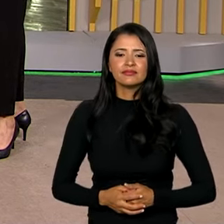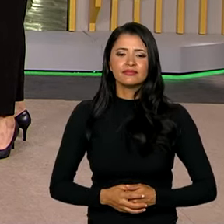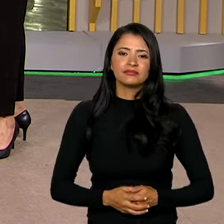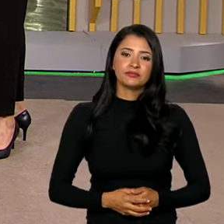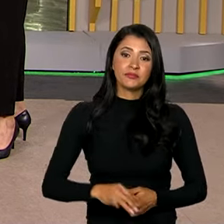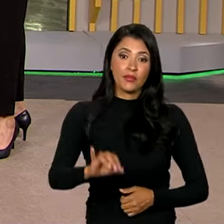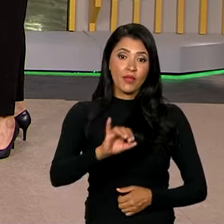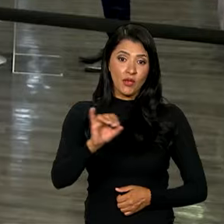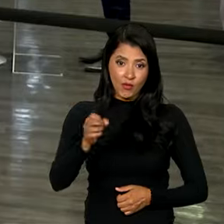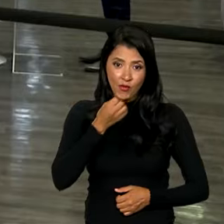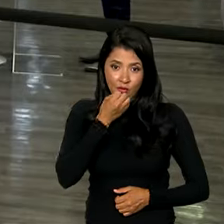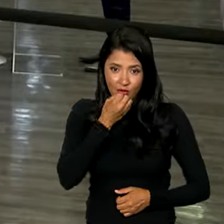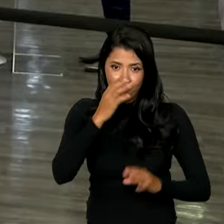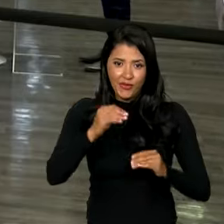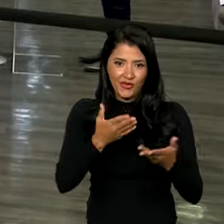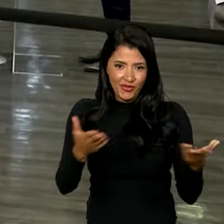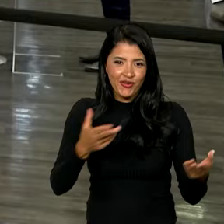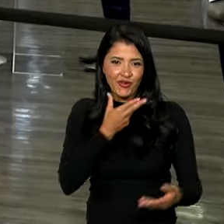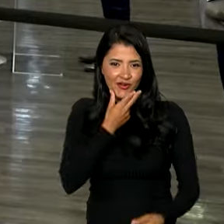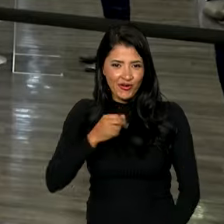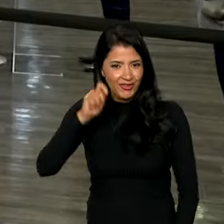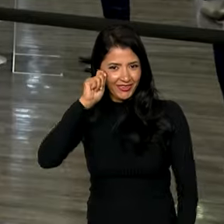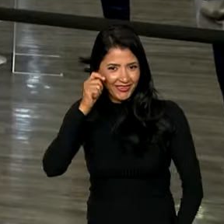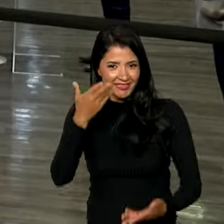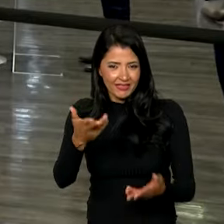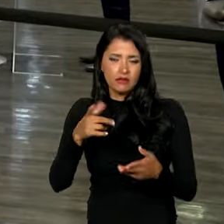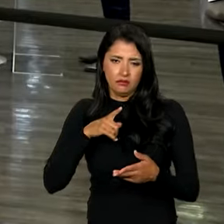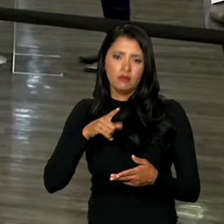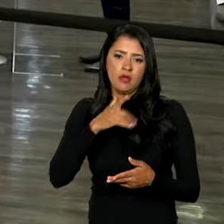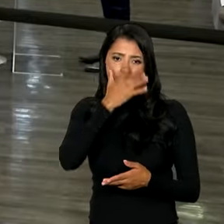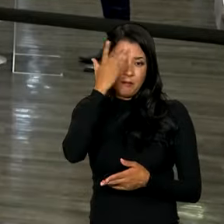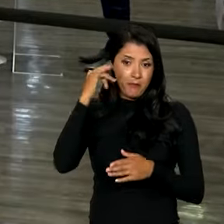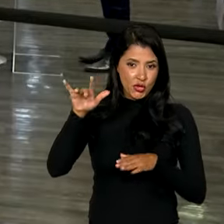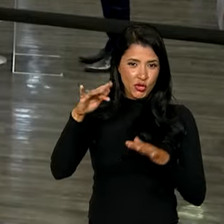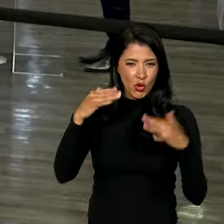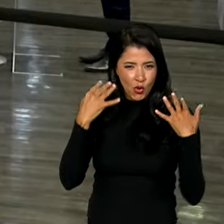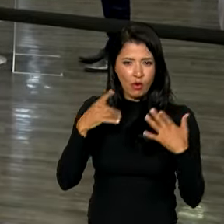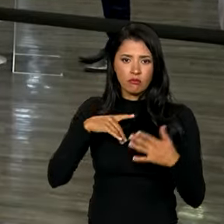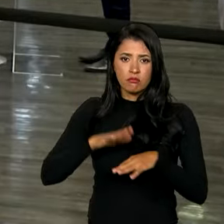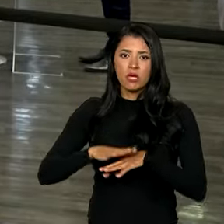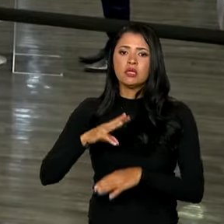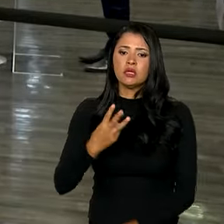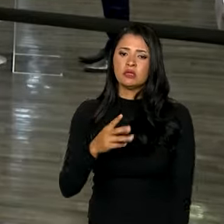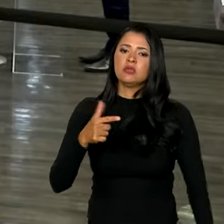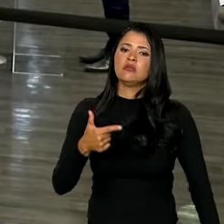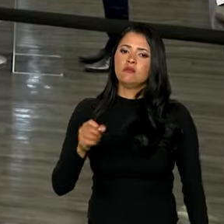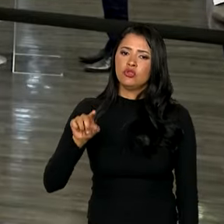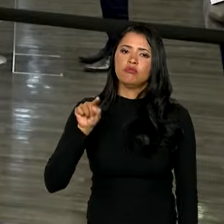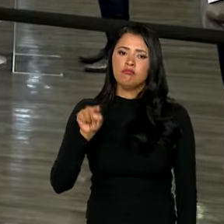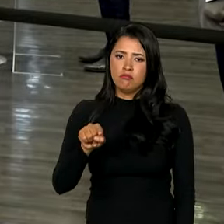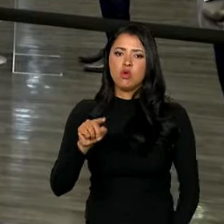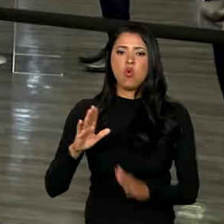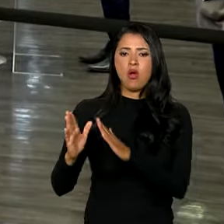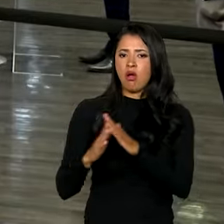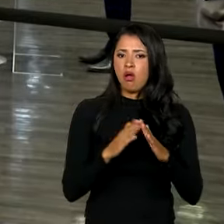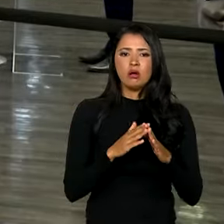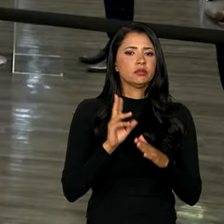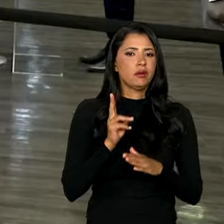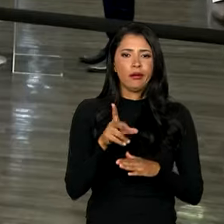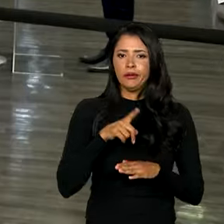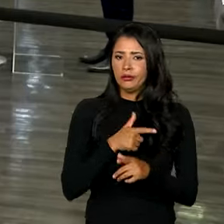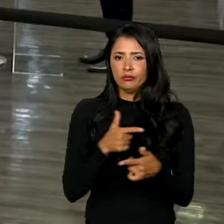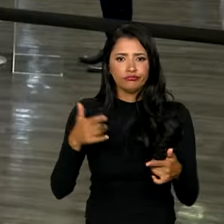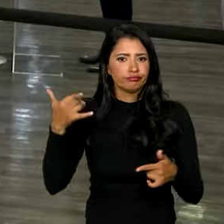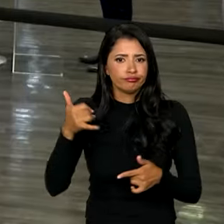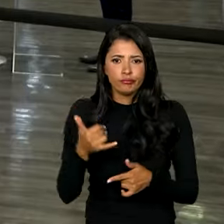Oi, Ana, Roberto, boa noite a vocês, a todo mundo que está com a gente. Mais de 320 mil imóveis continuam sem energia elétrica aqui